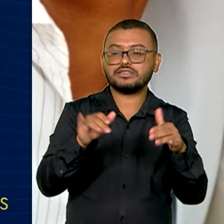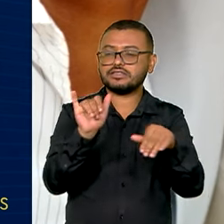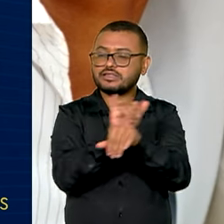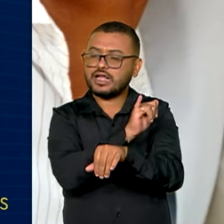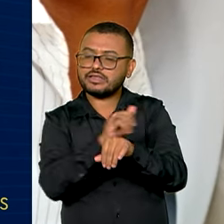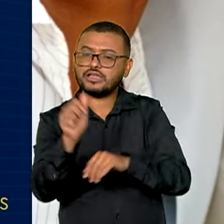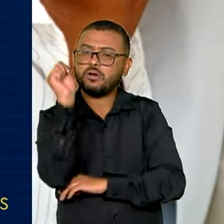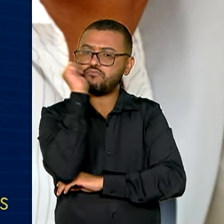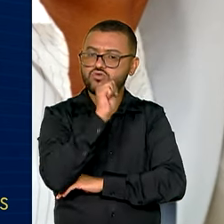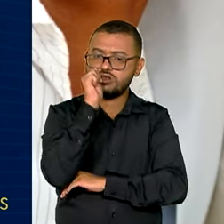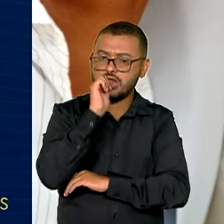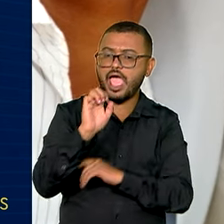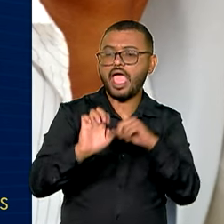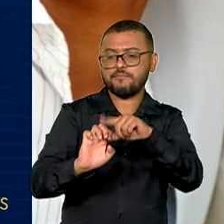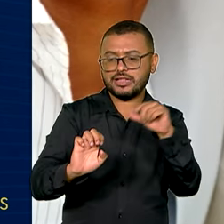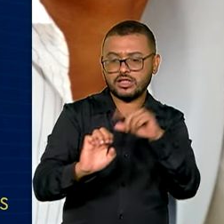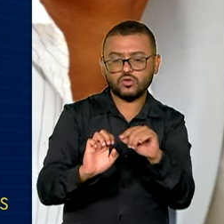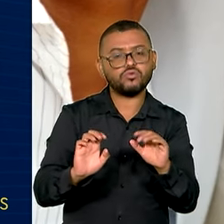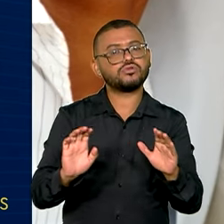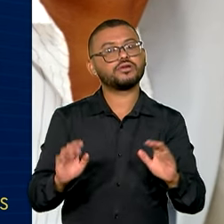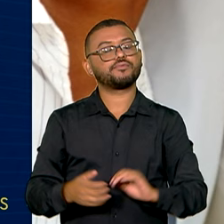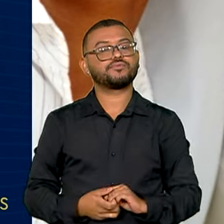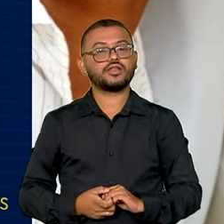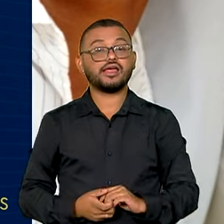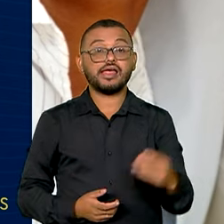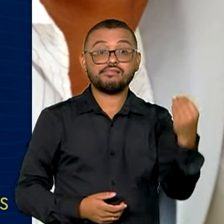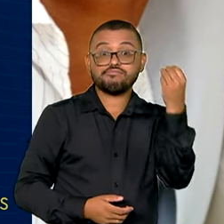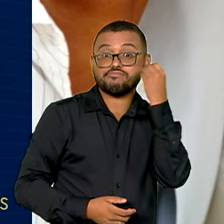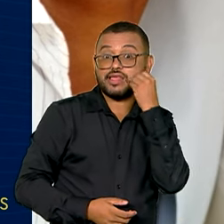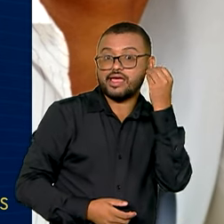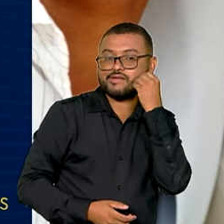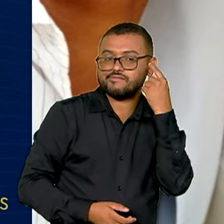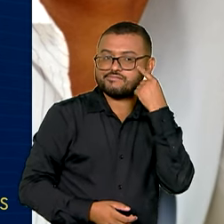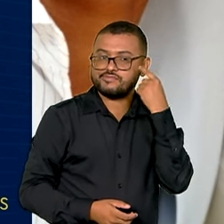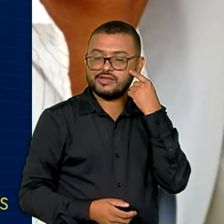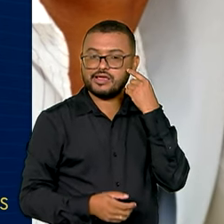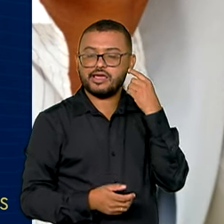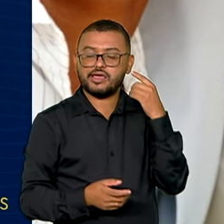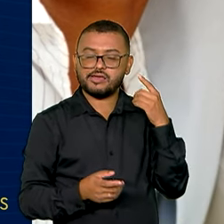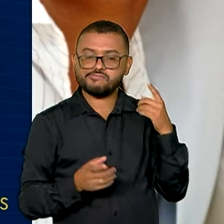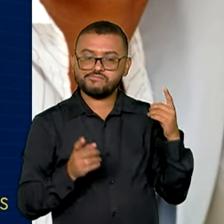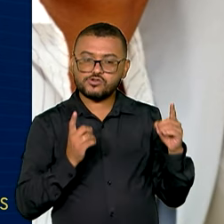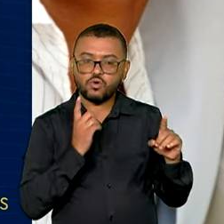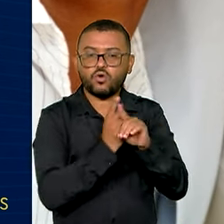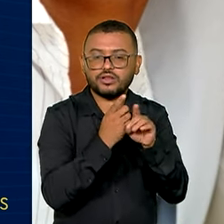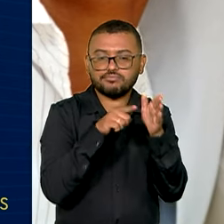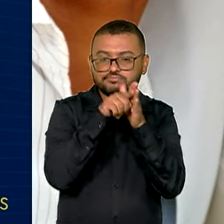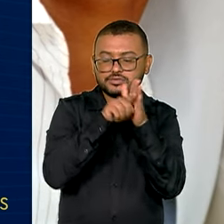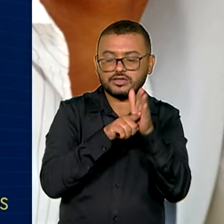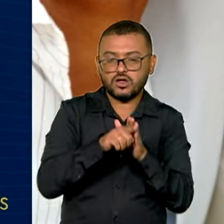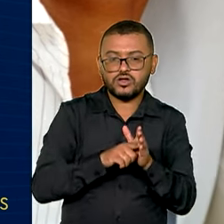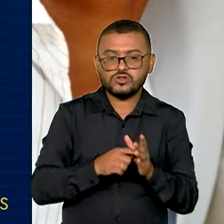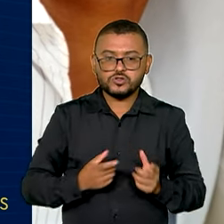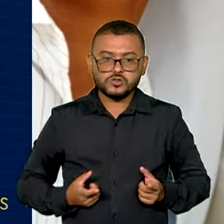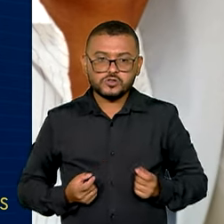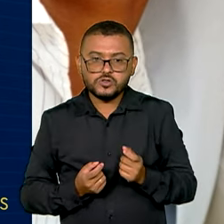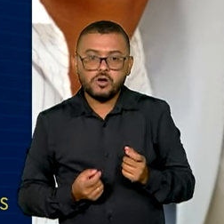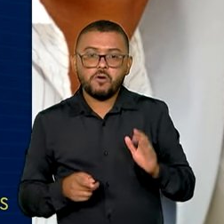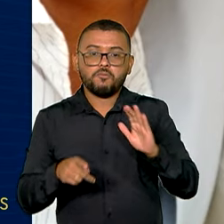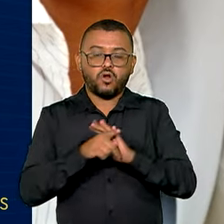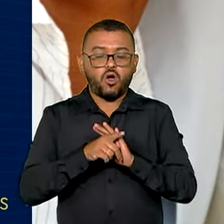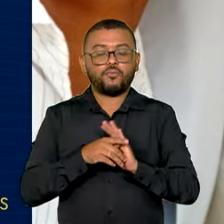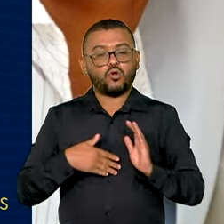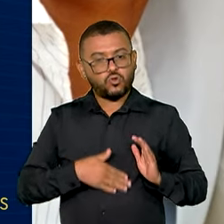Elas Empreendem. Teste de rastreio de câncer de colo de útero. Testagem